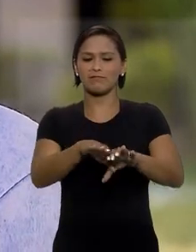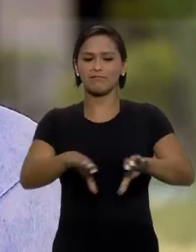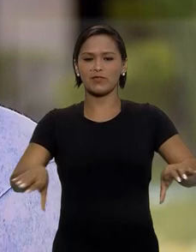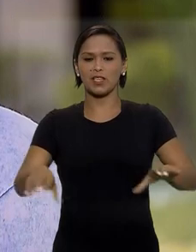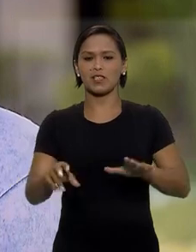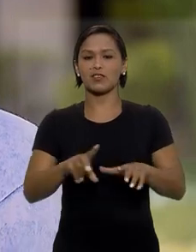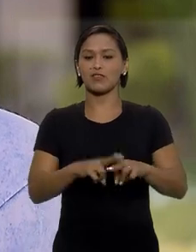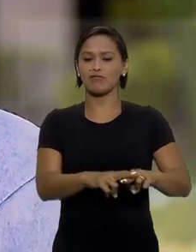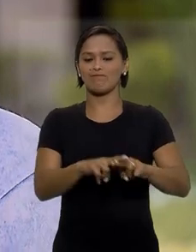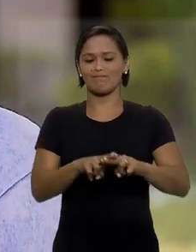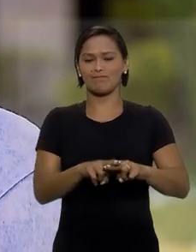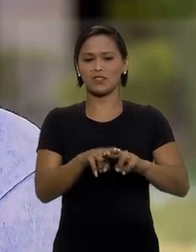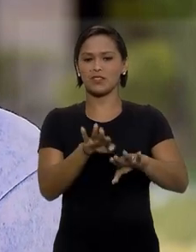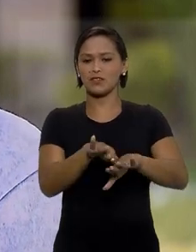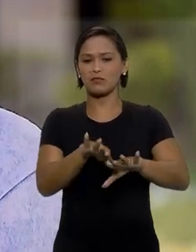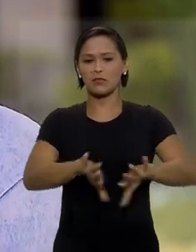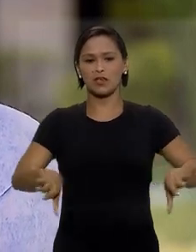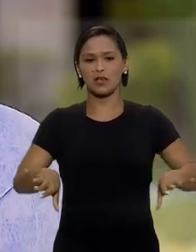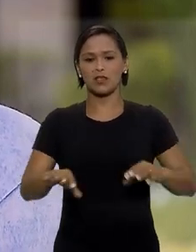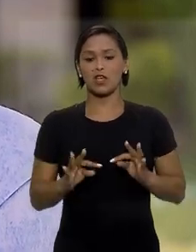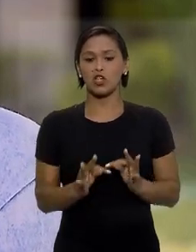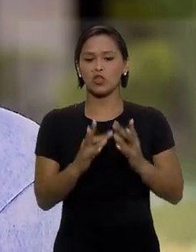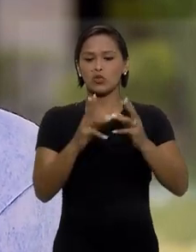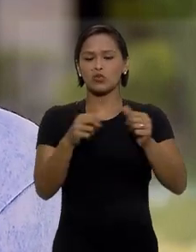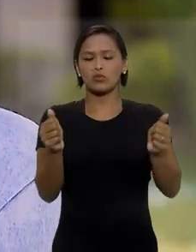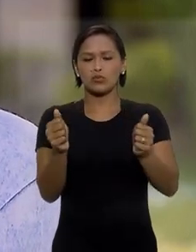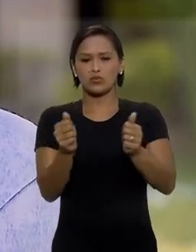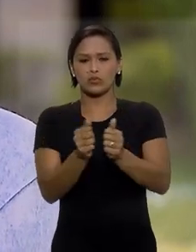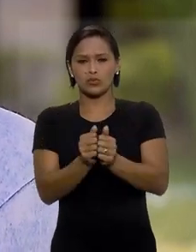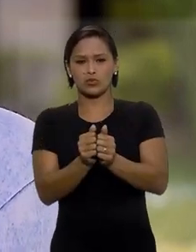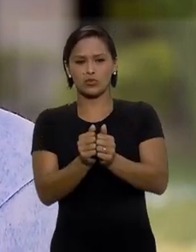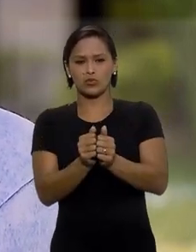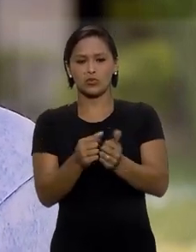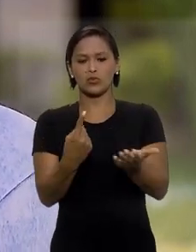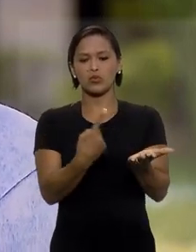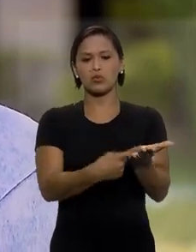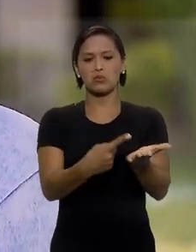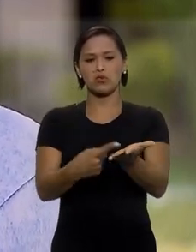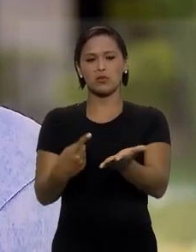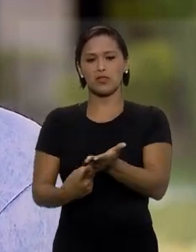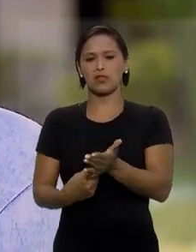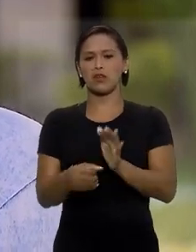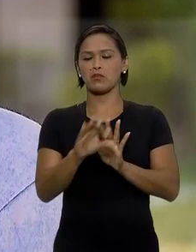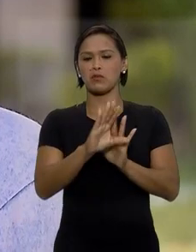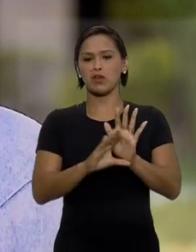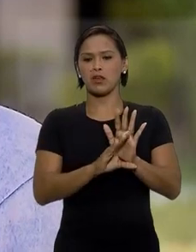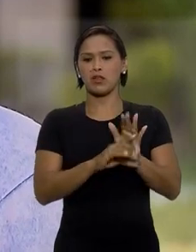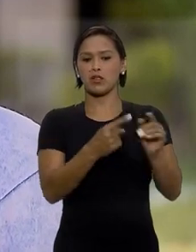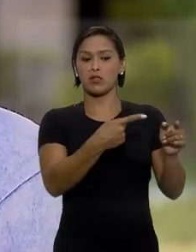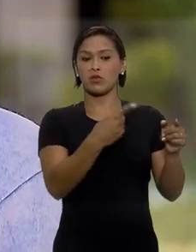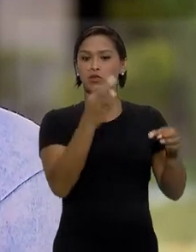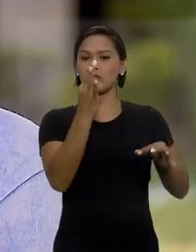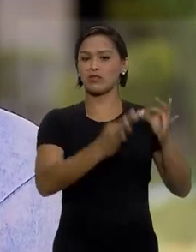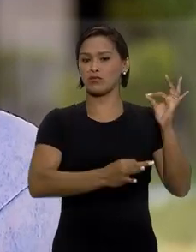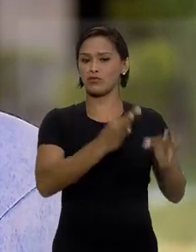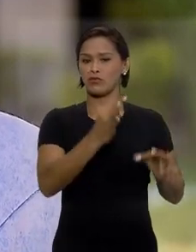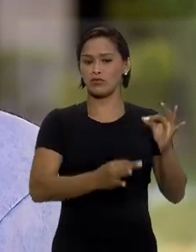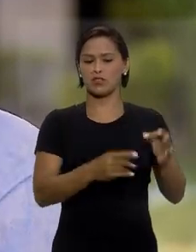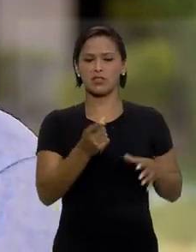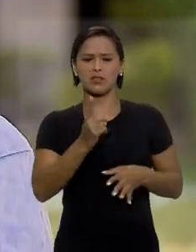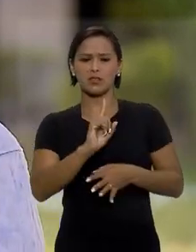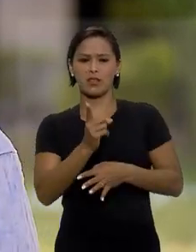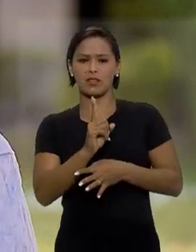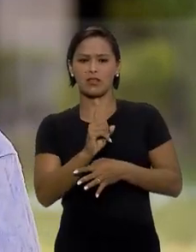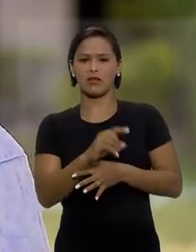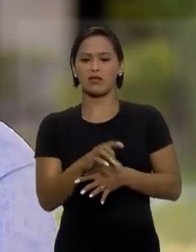o destrato da união estável. Então a gente vai fazer tudo junto num próprio cartório, que agora não precisa